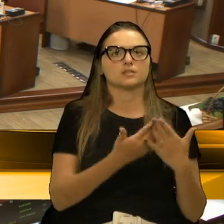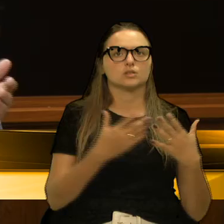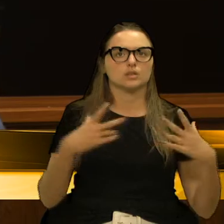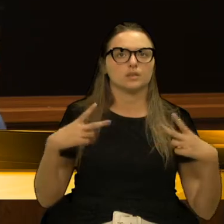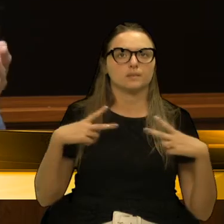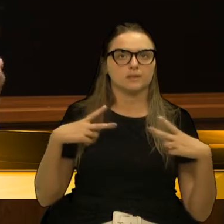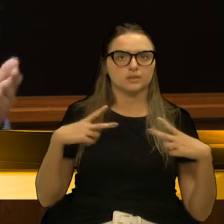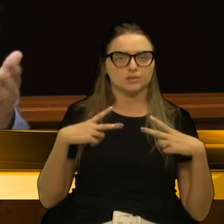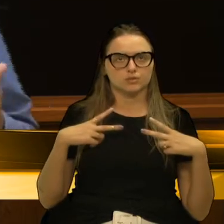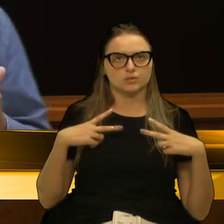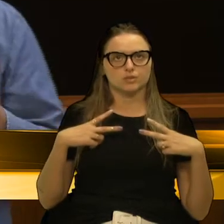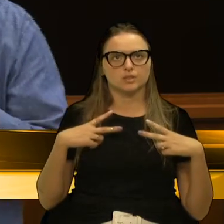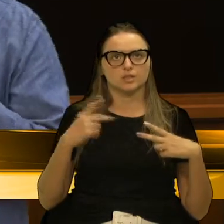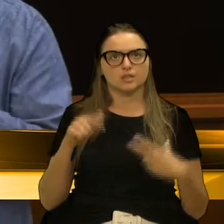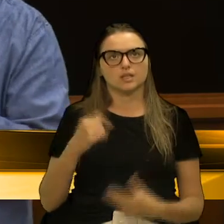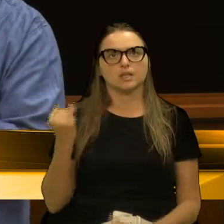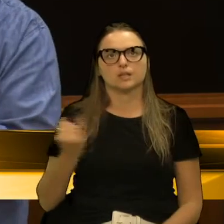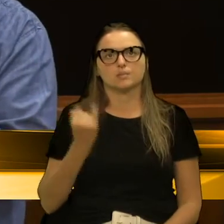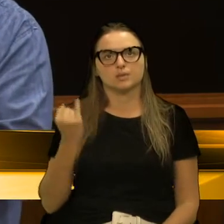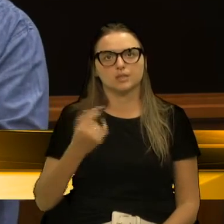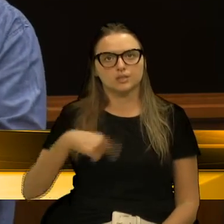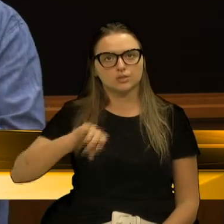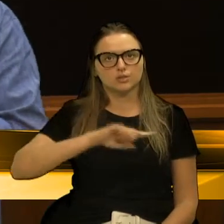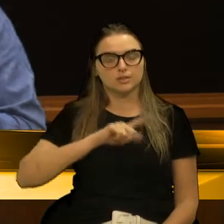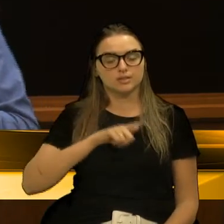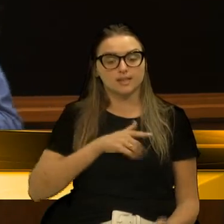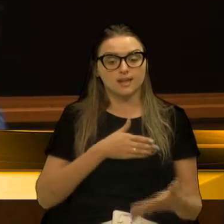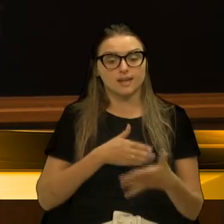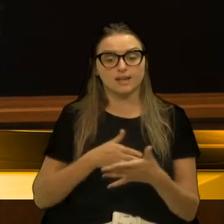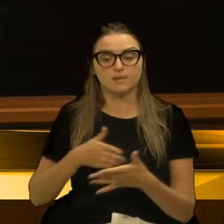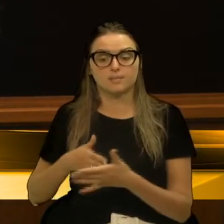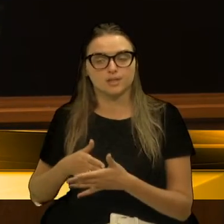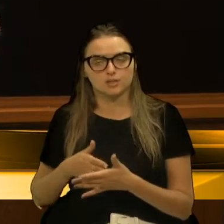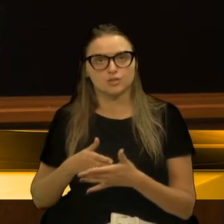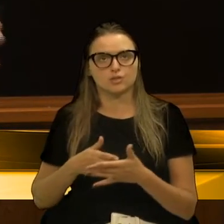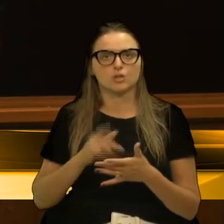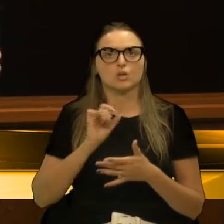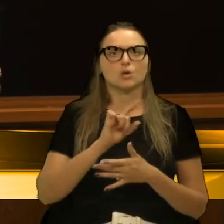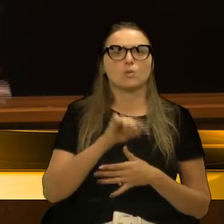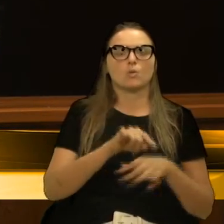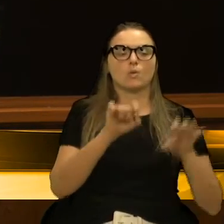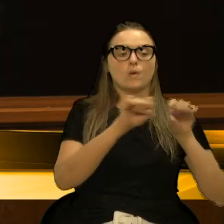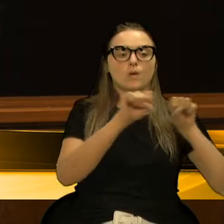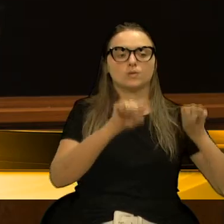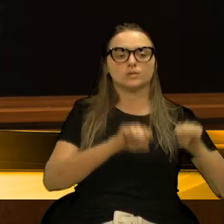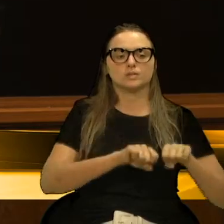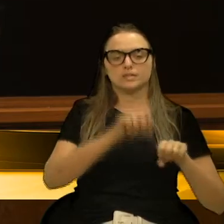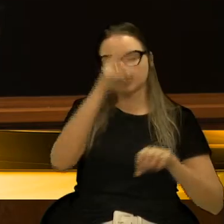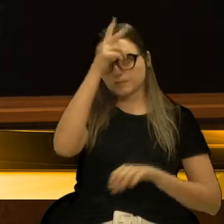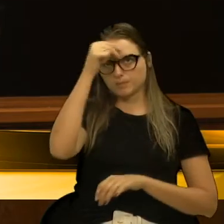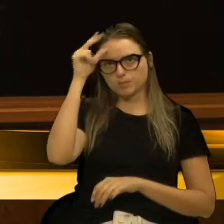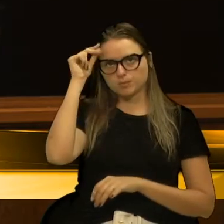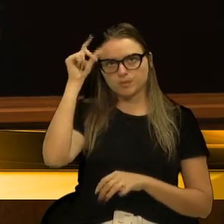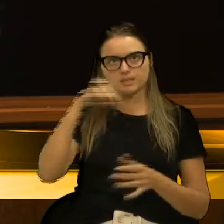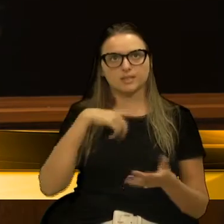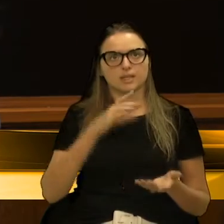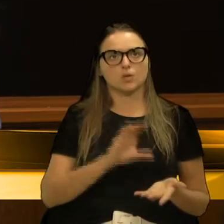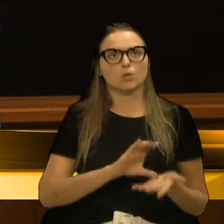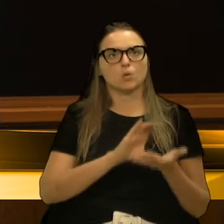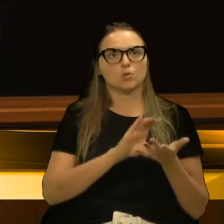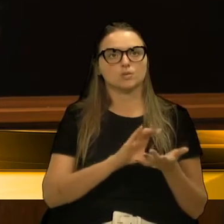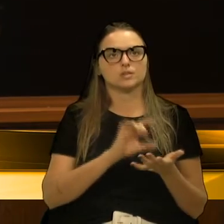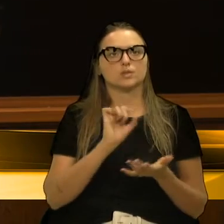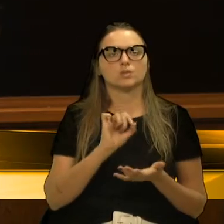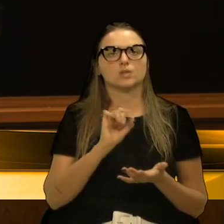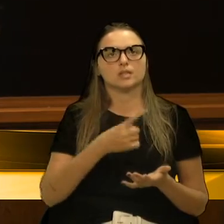infantil, importante até a gente delimitar o sistema municipal de ensino em Caxias, ou nós temos um conselho, aquilo que compreende,